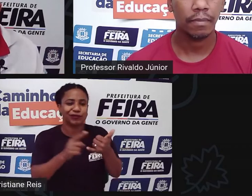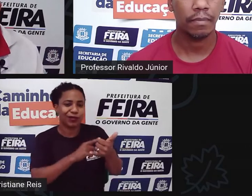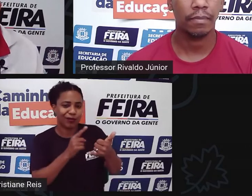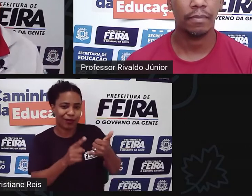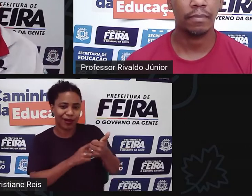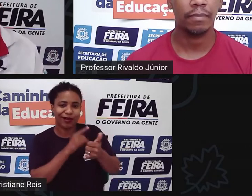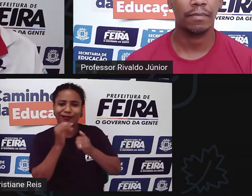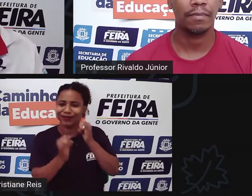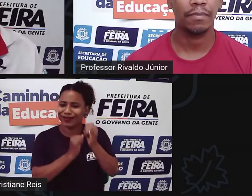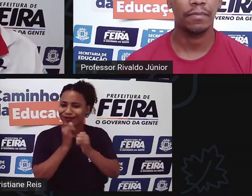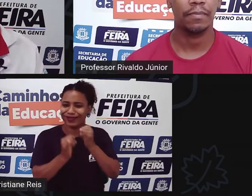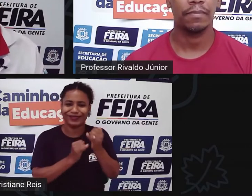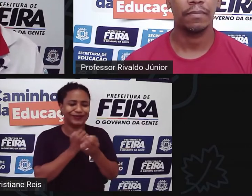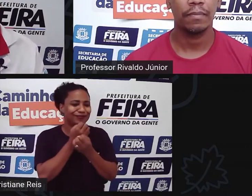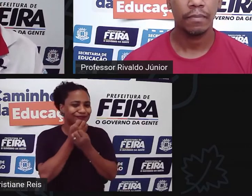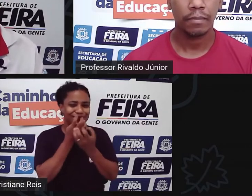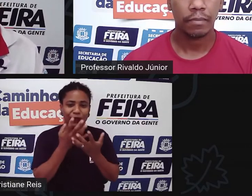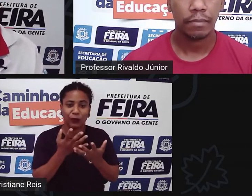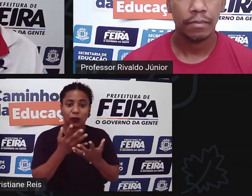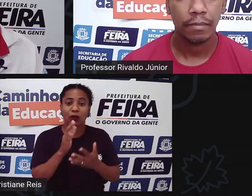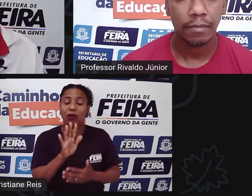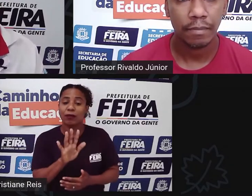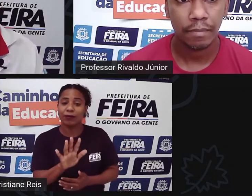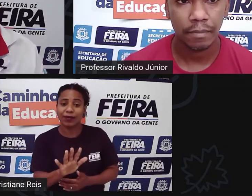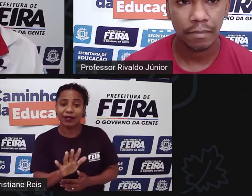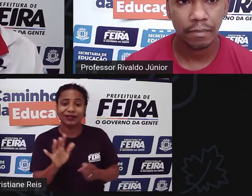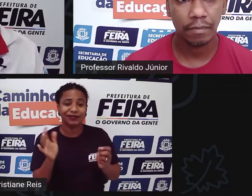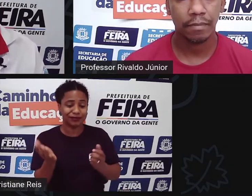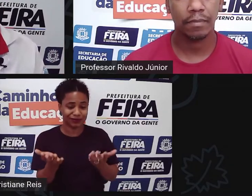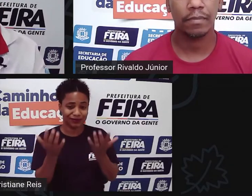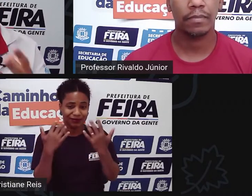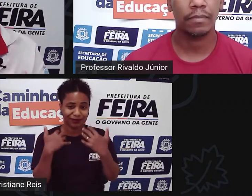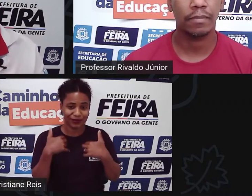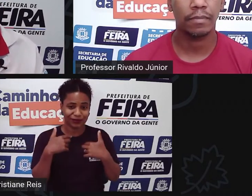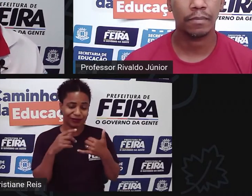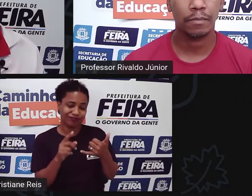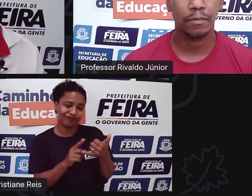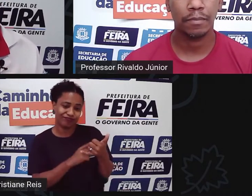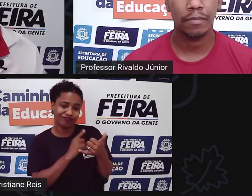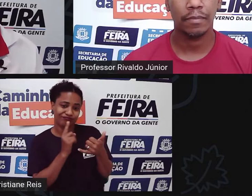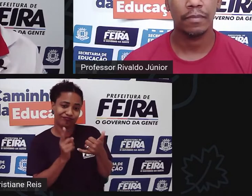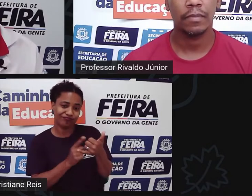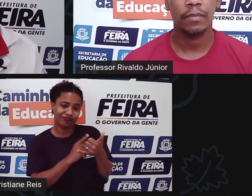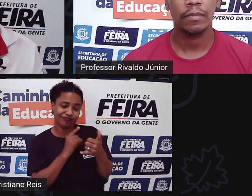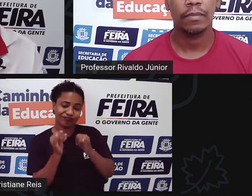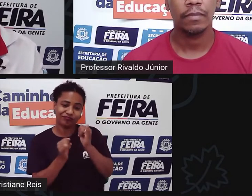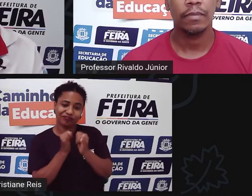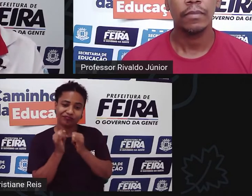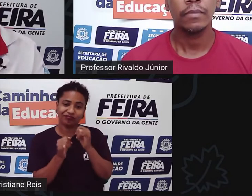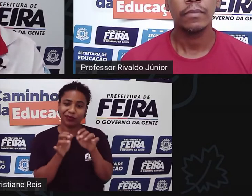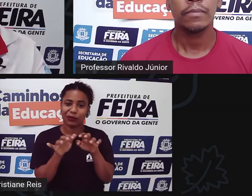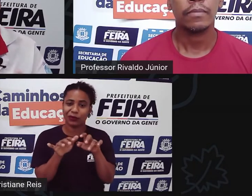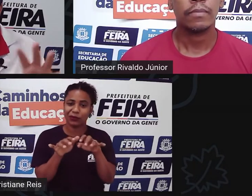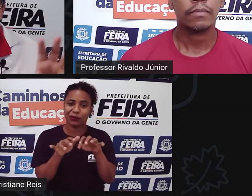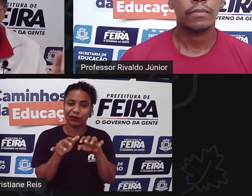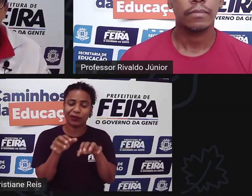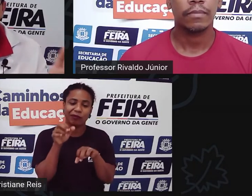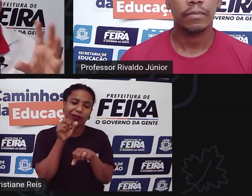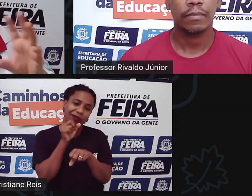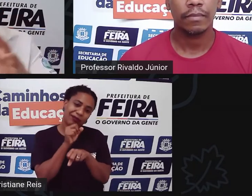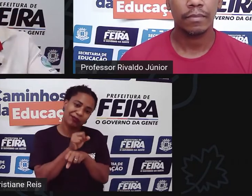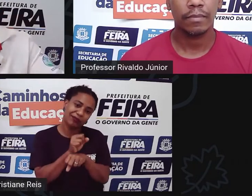internet é uma maravilha, mas ela acaba influenciando no sedentarismo. Qual é a sua visão, professor, em relação a essa questão